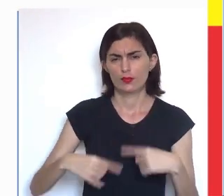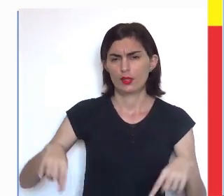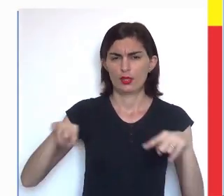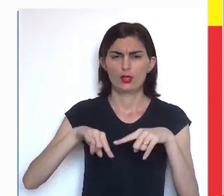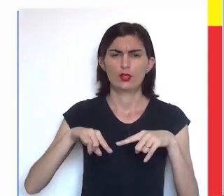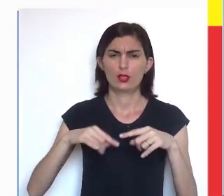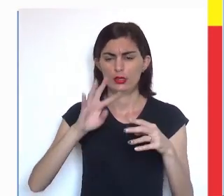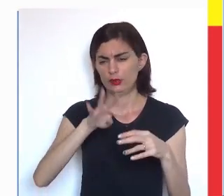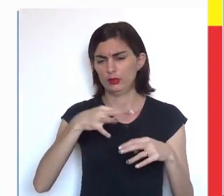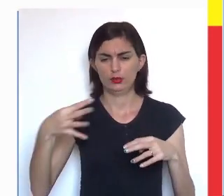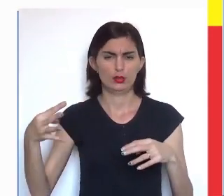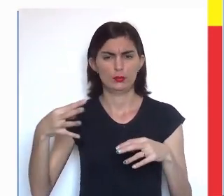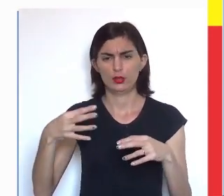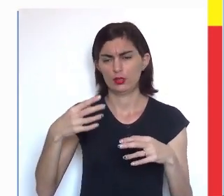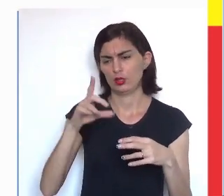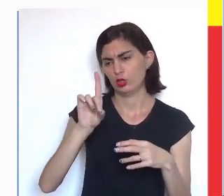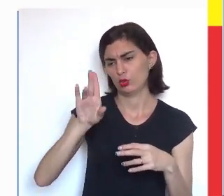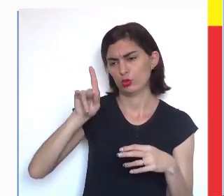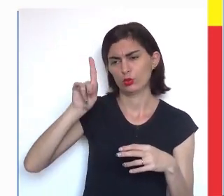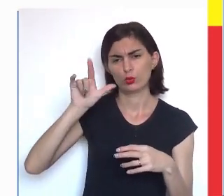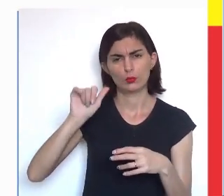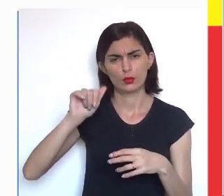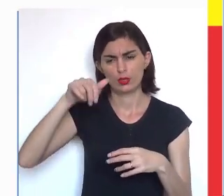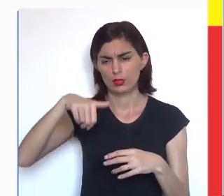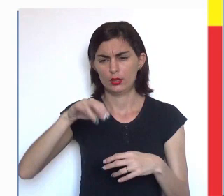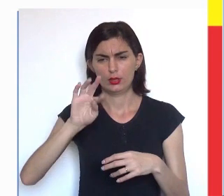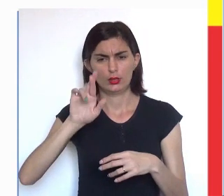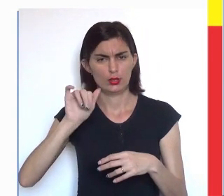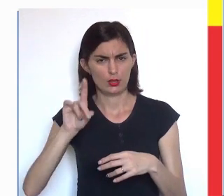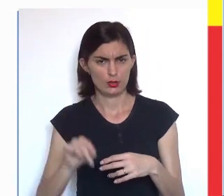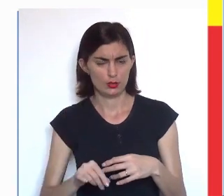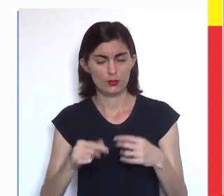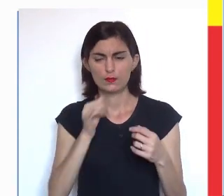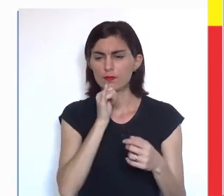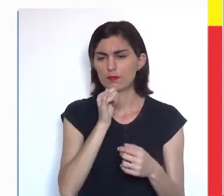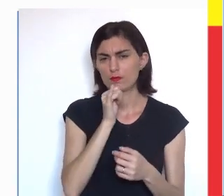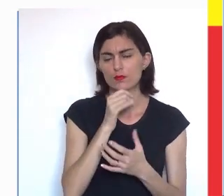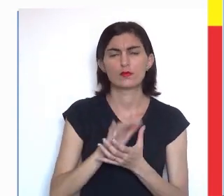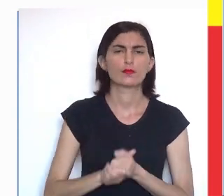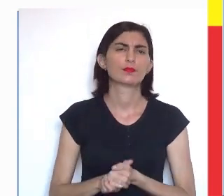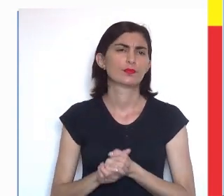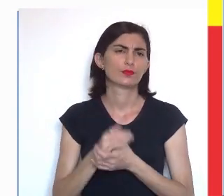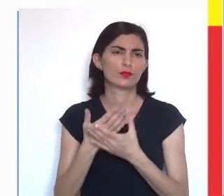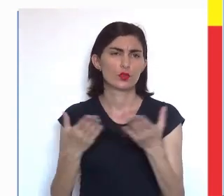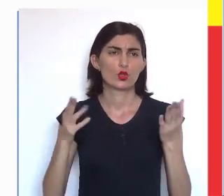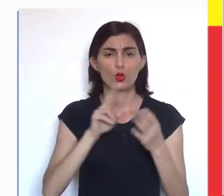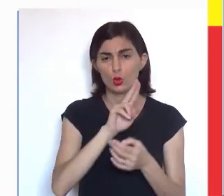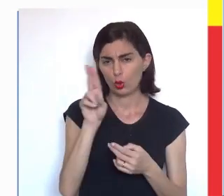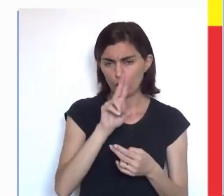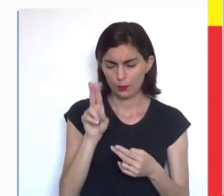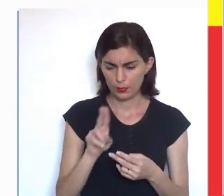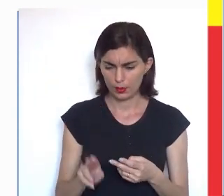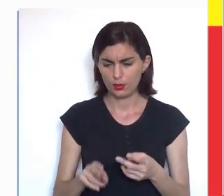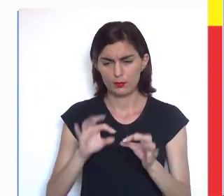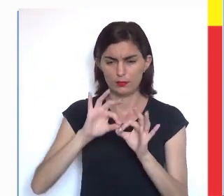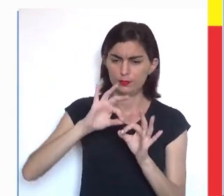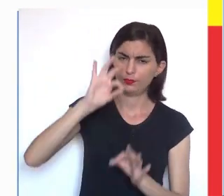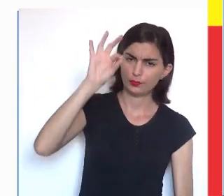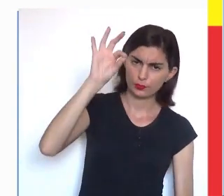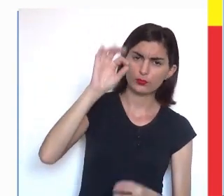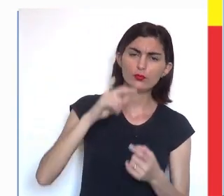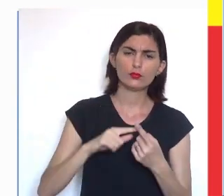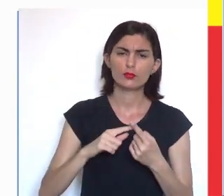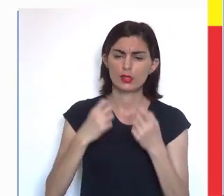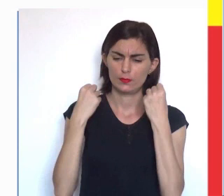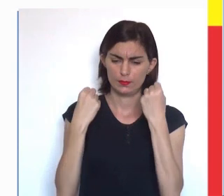detalhamento, cria uma tabela de dupla entrada. Veja esse próximo exemplo. Veja que tem o nome, a